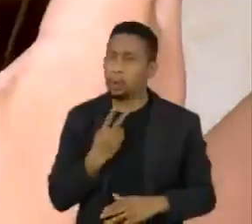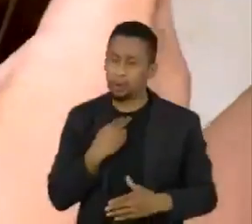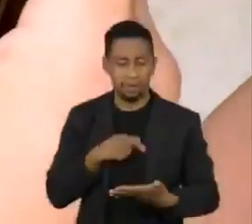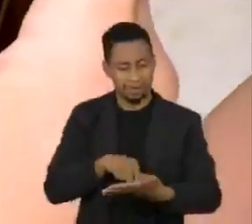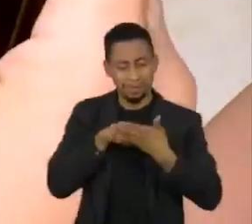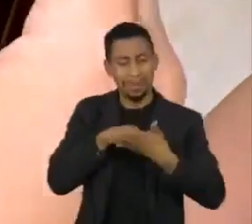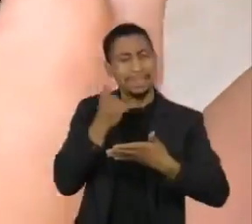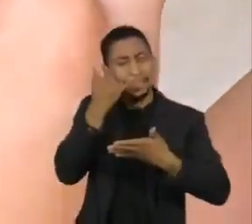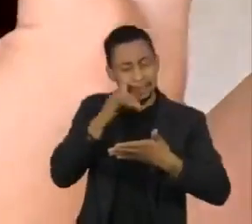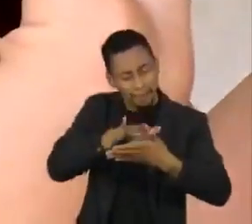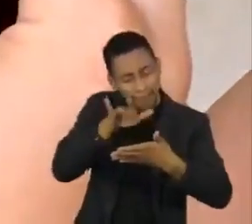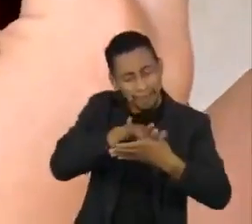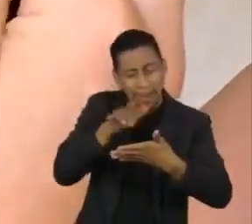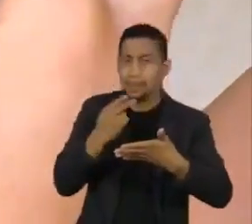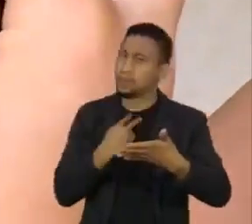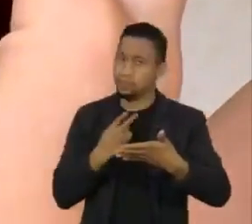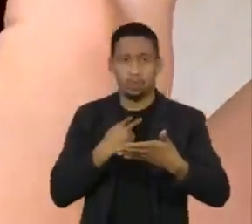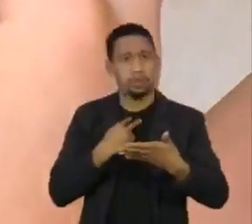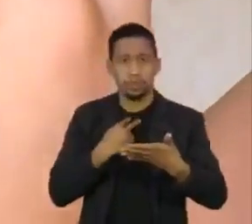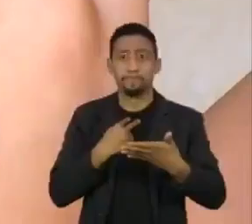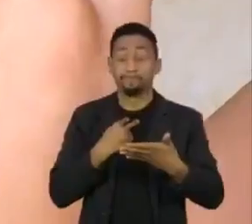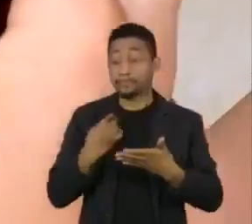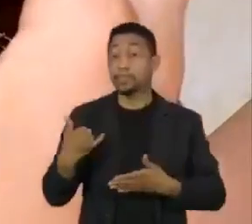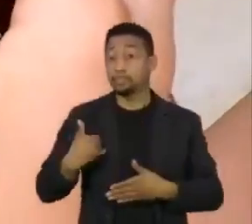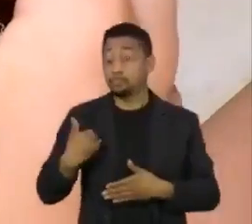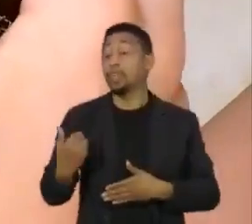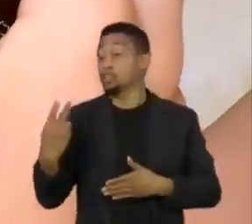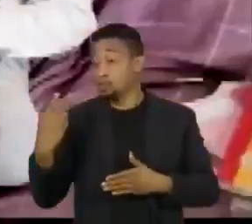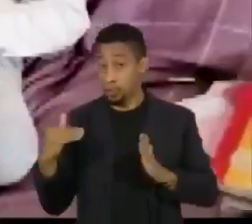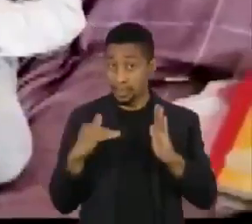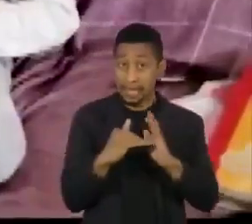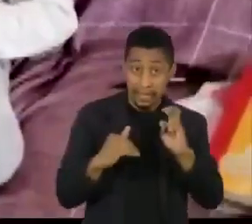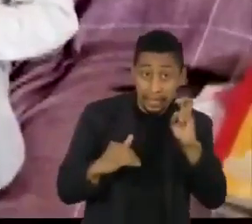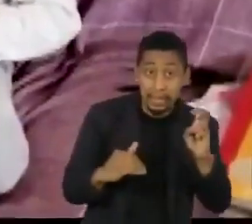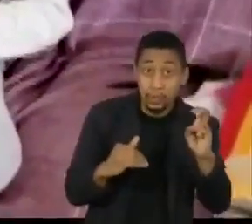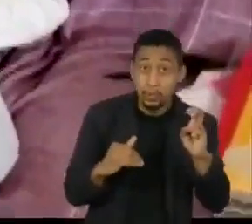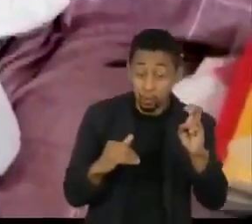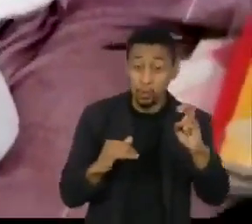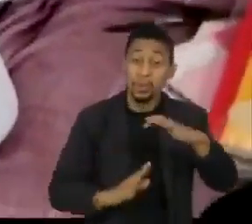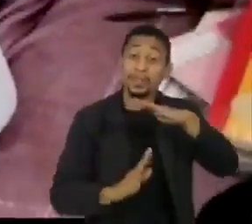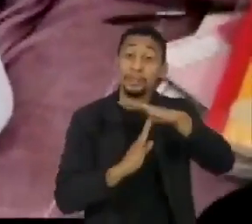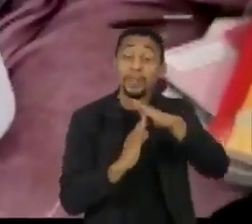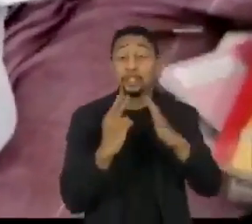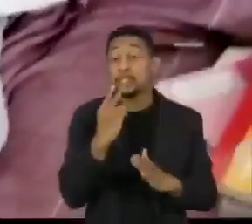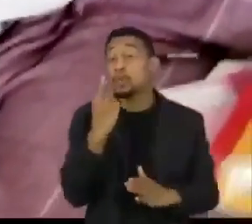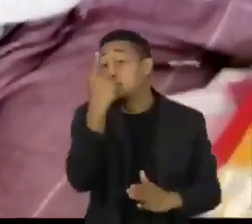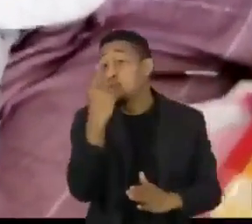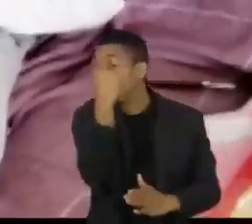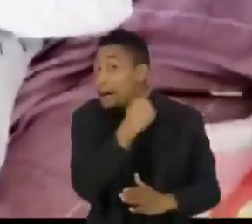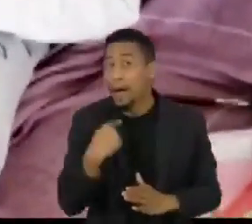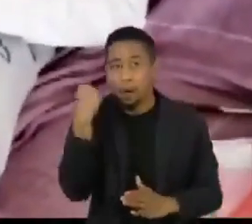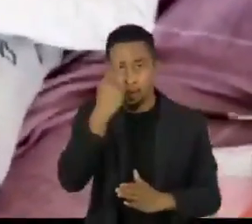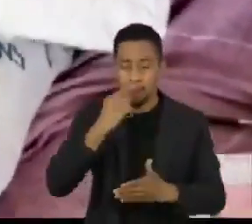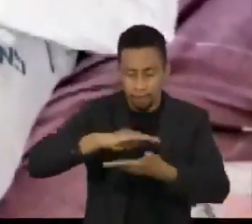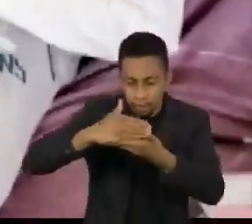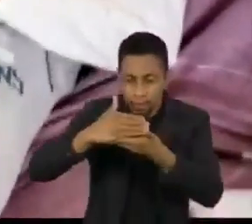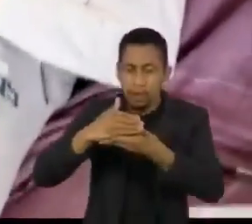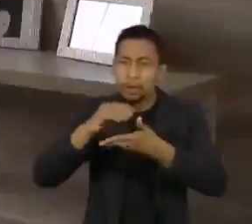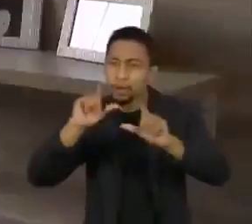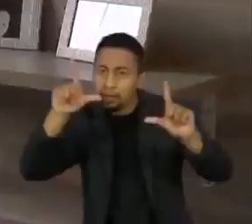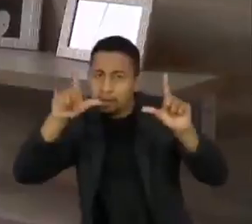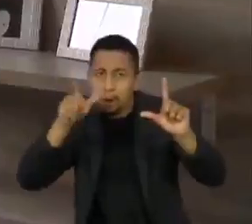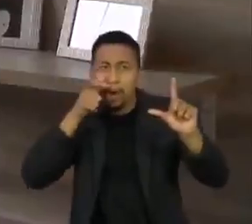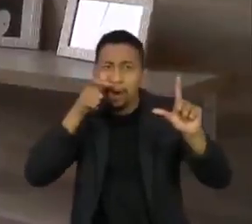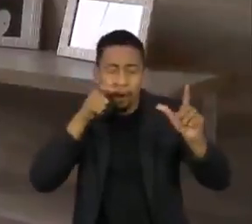Dos 2 aos 5 anos, devem ficar no máximo 1 hora por dia em frente aos eletrônicos. Até os 10, o